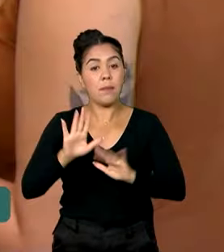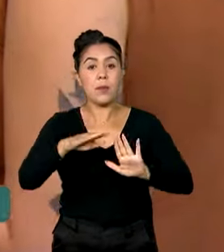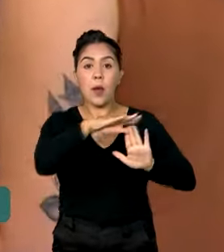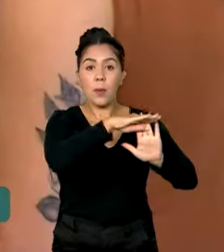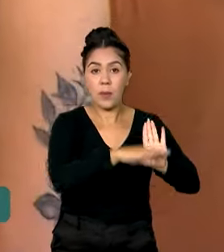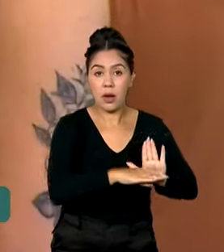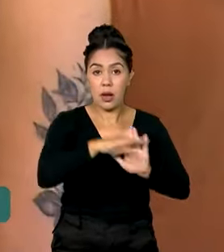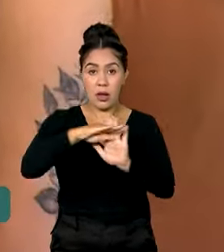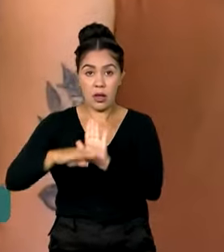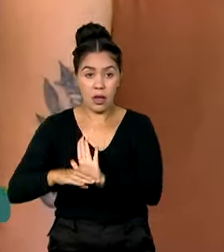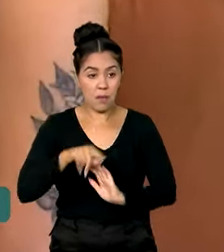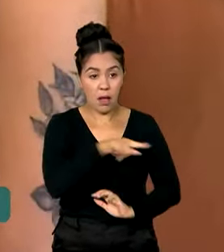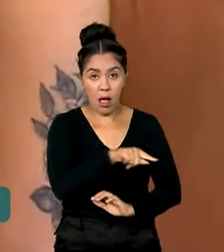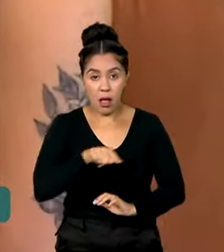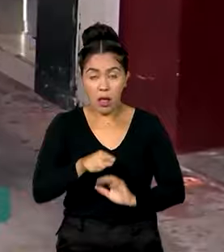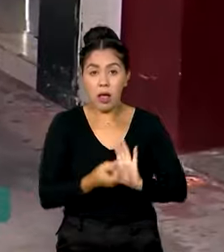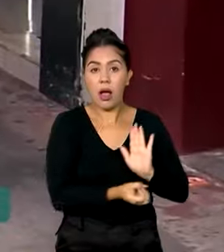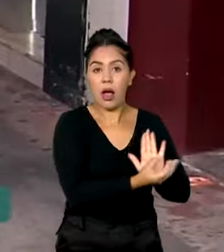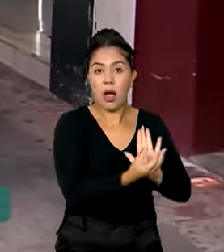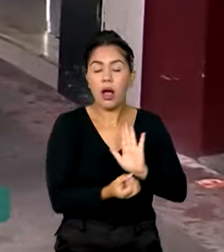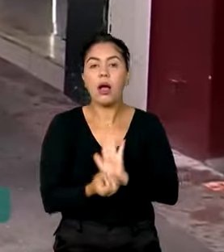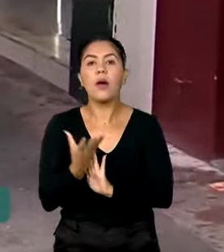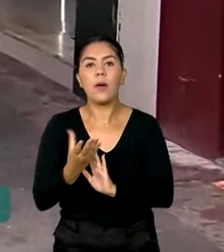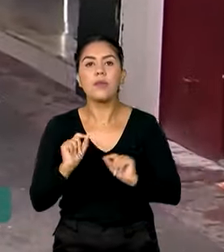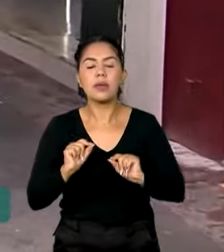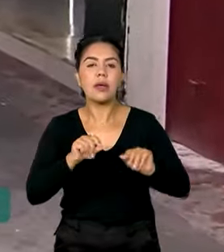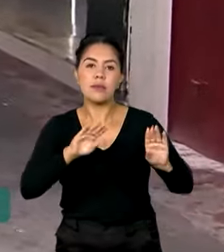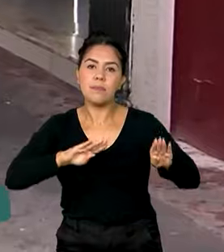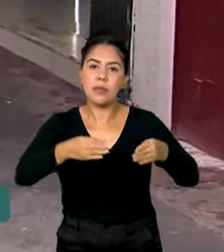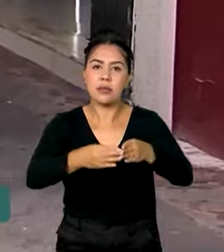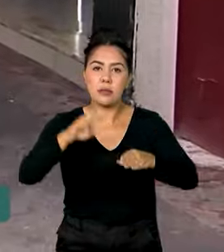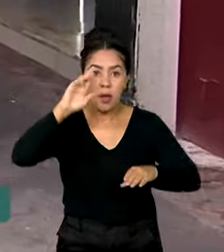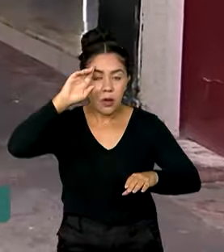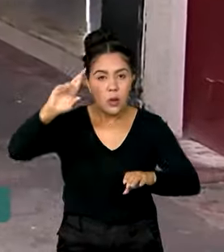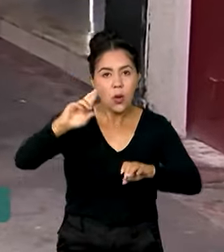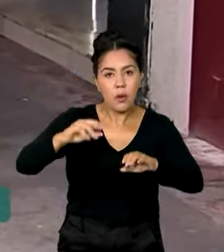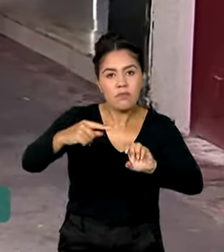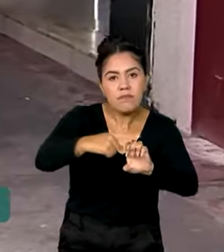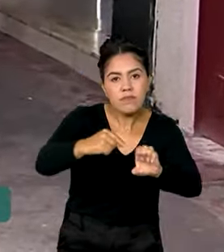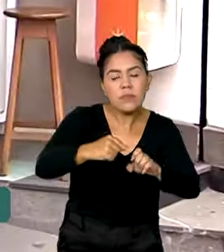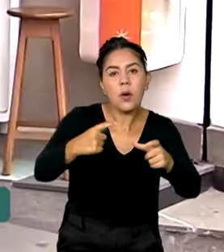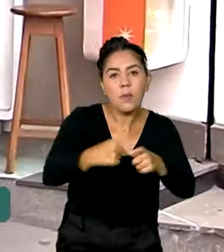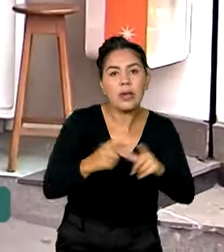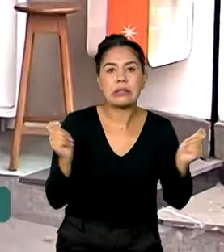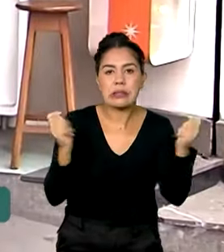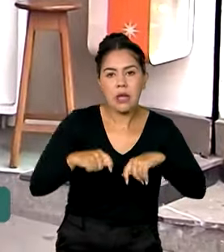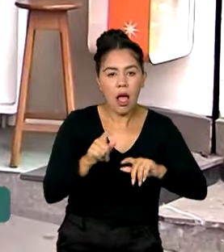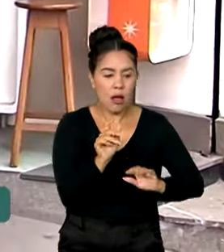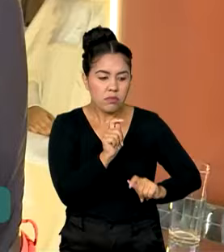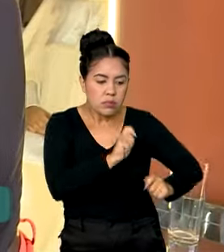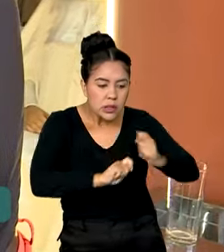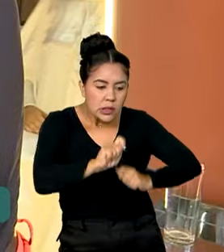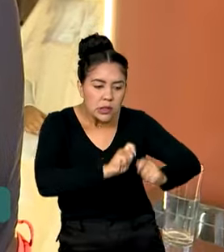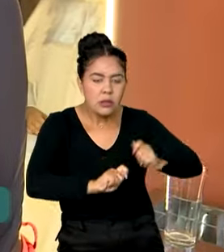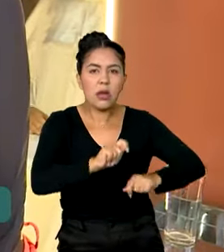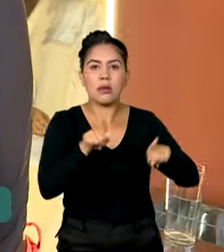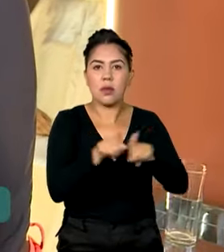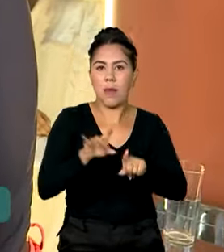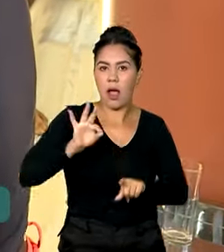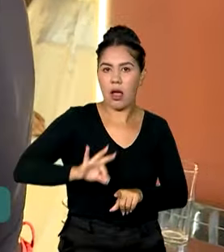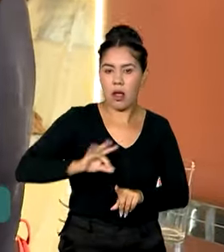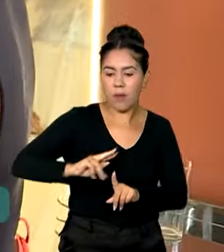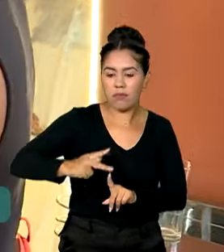criados para que pequenos empreendedores possam reestruturar suas finanças e continuar gerando renda.